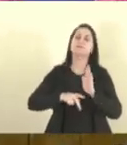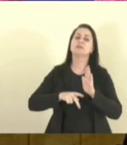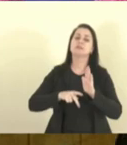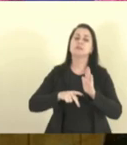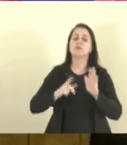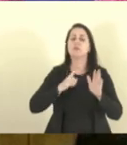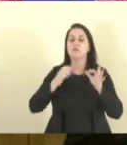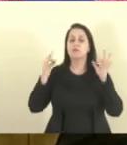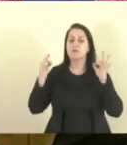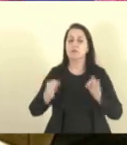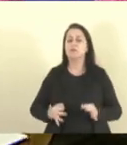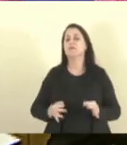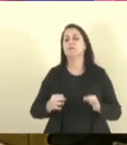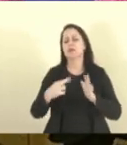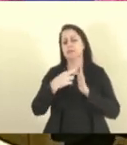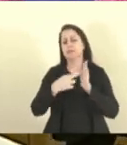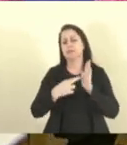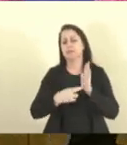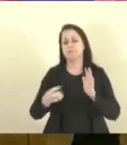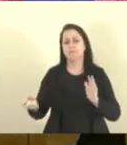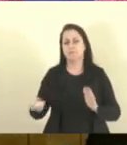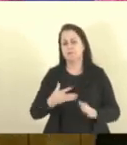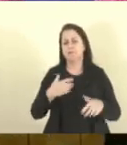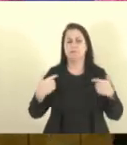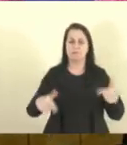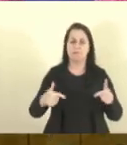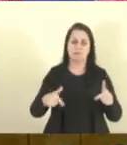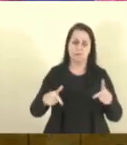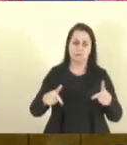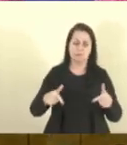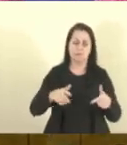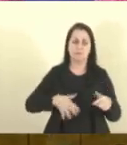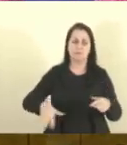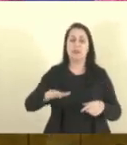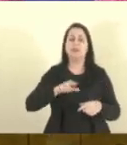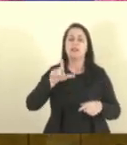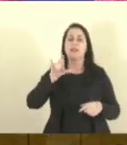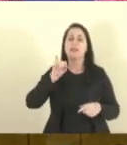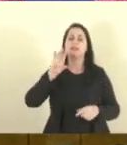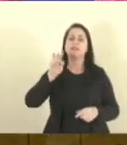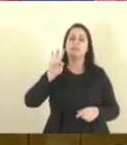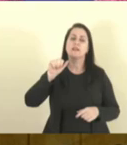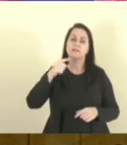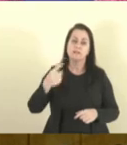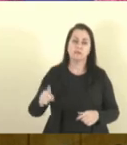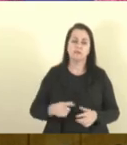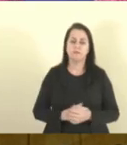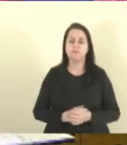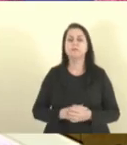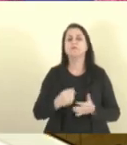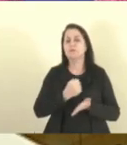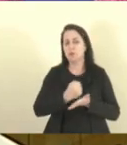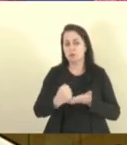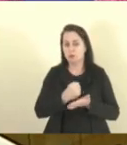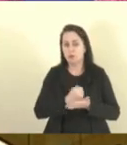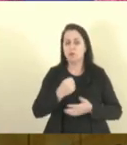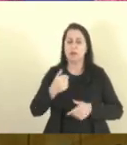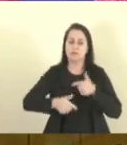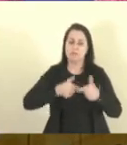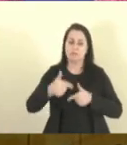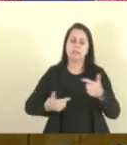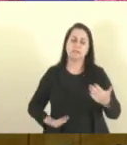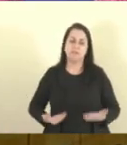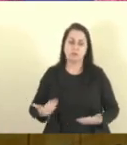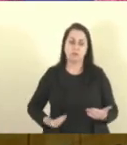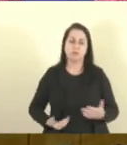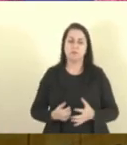define novas regras, para os servidores que atuam com licitações, compras e contratação de serviços, por exemplo.